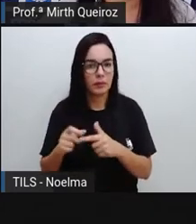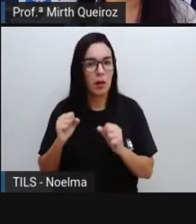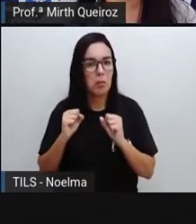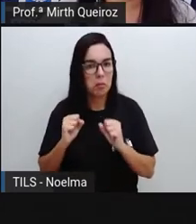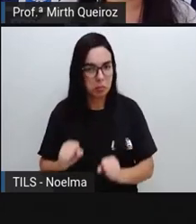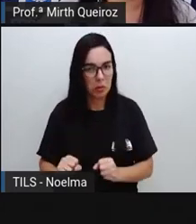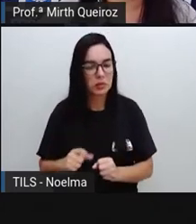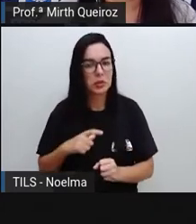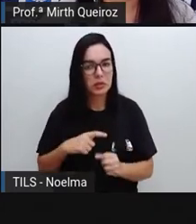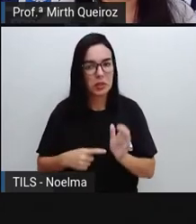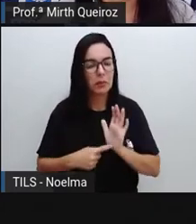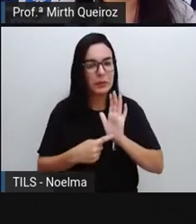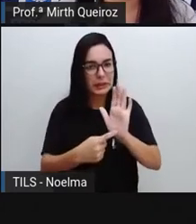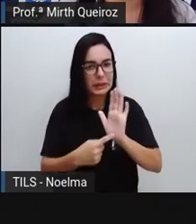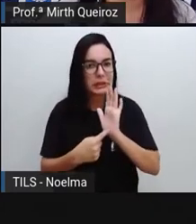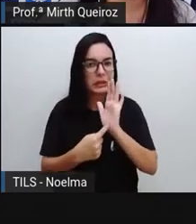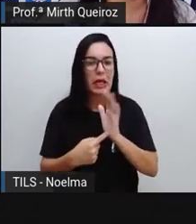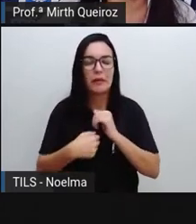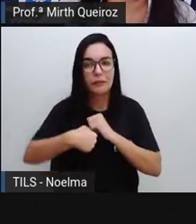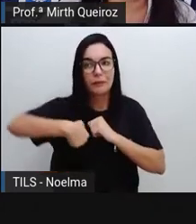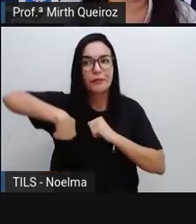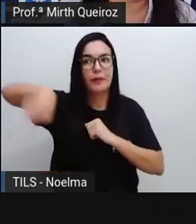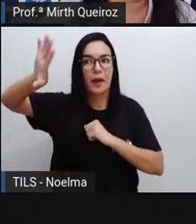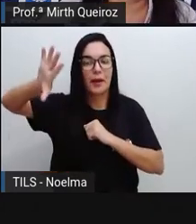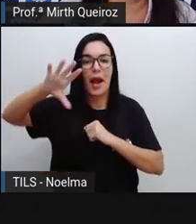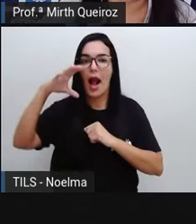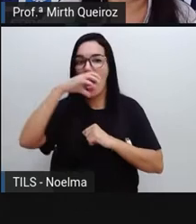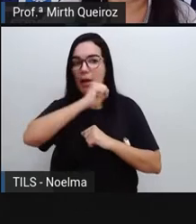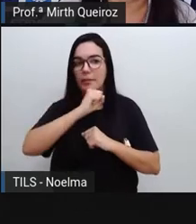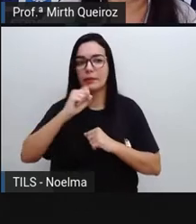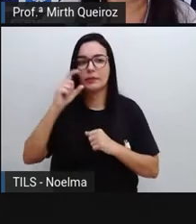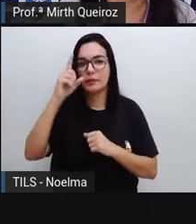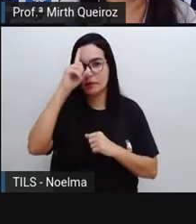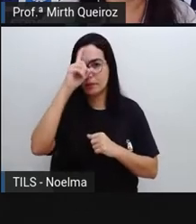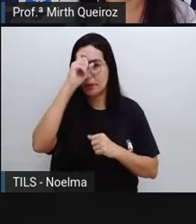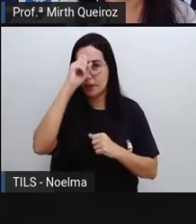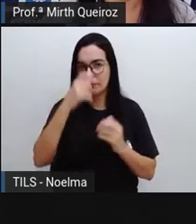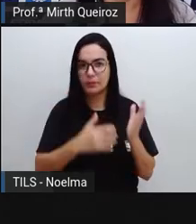gente pode apresentar, no caso, os sintomas mais graves da Covid-19.